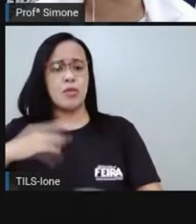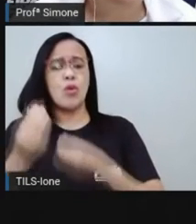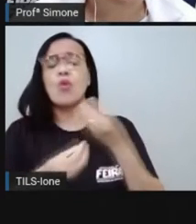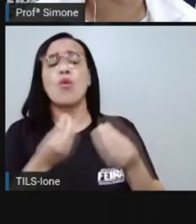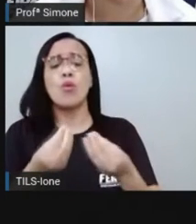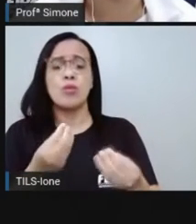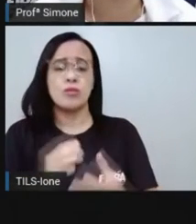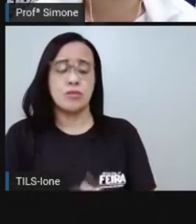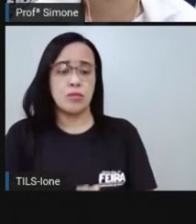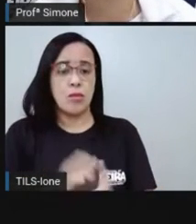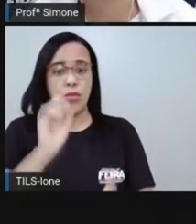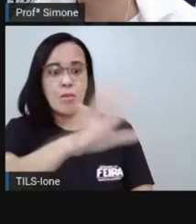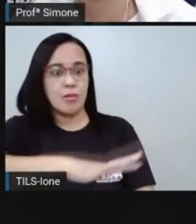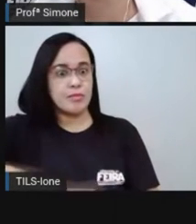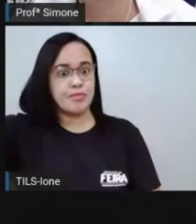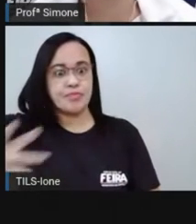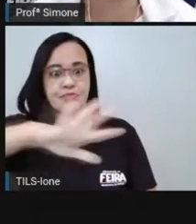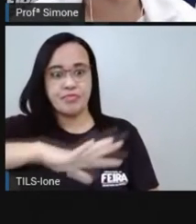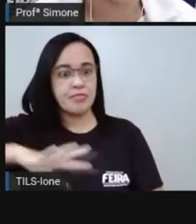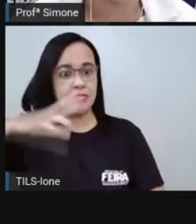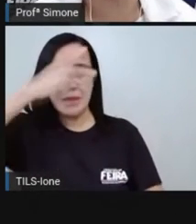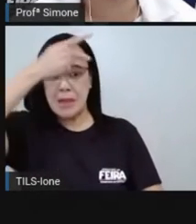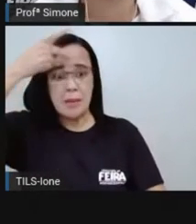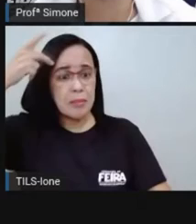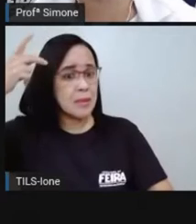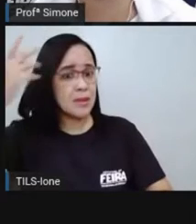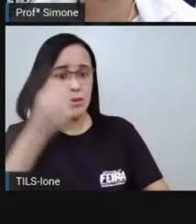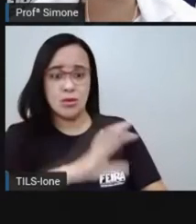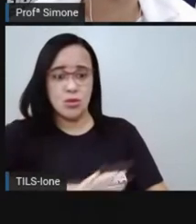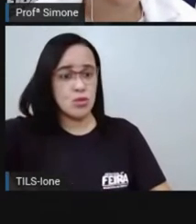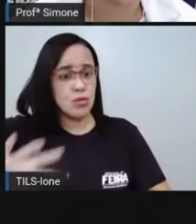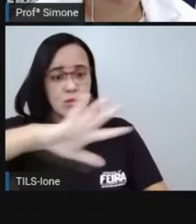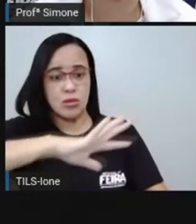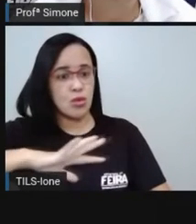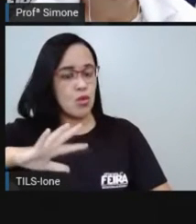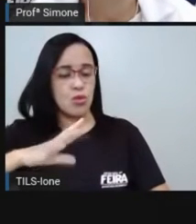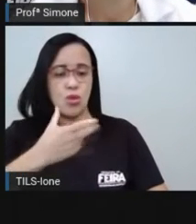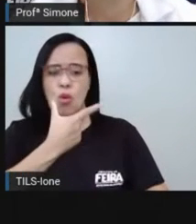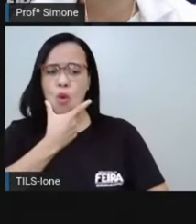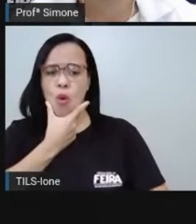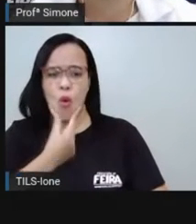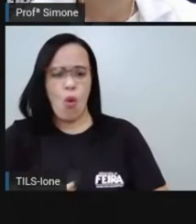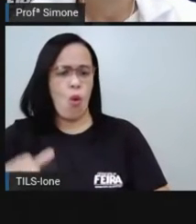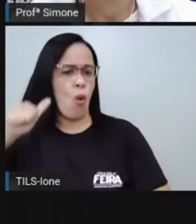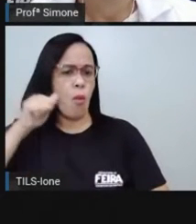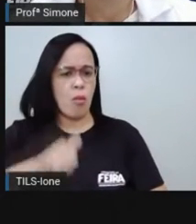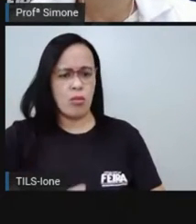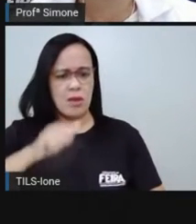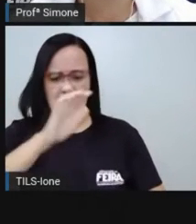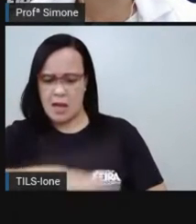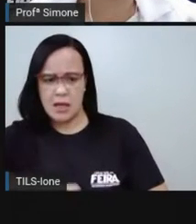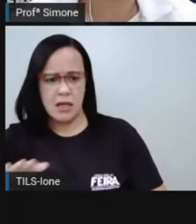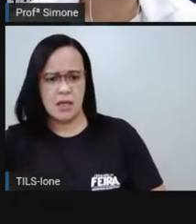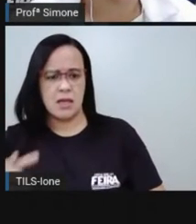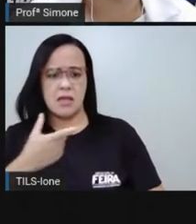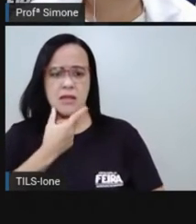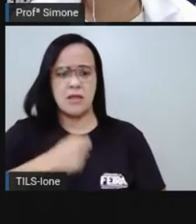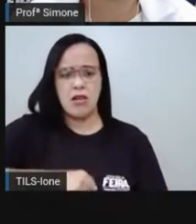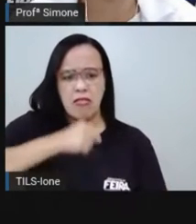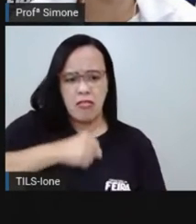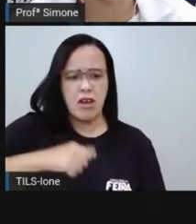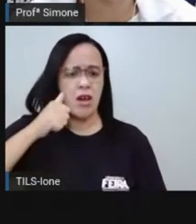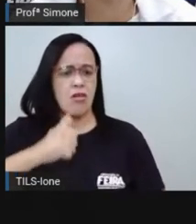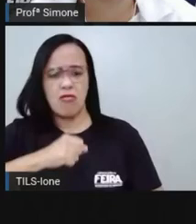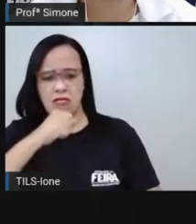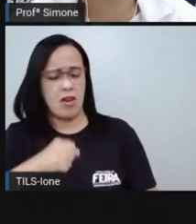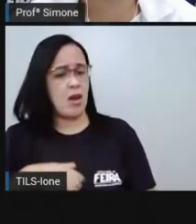indiscriminadamente. Não importa se homem, se mulher, se novo, se velho, se branco, se negro,